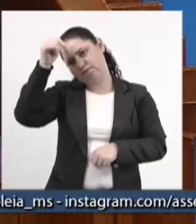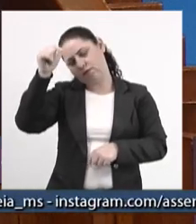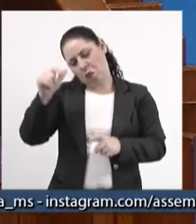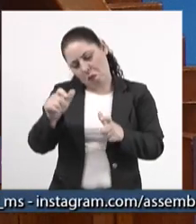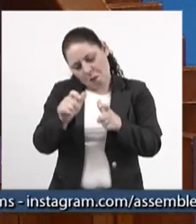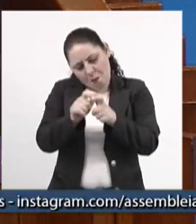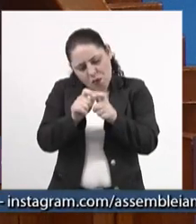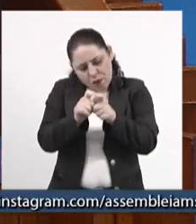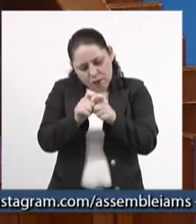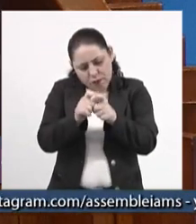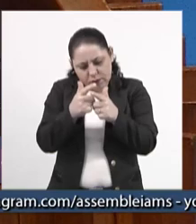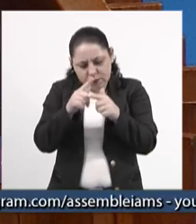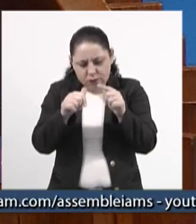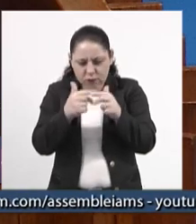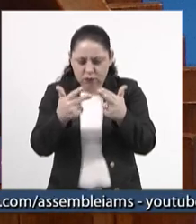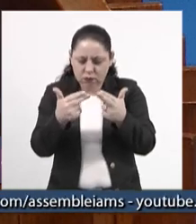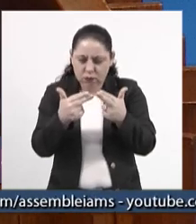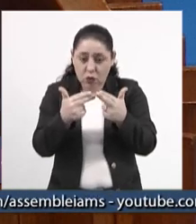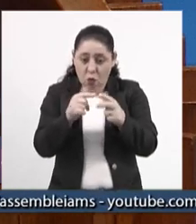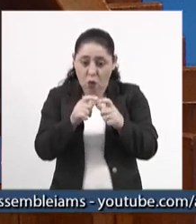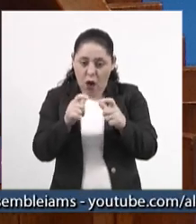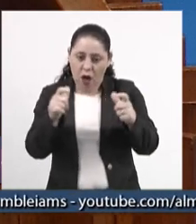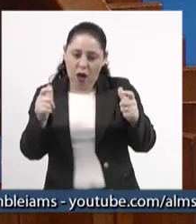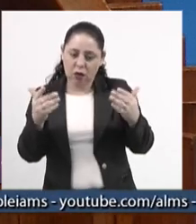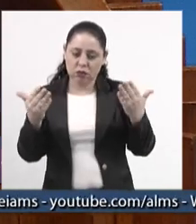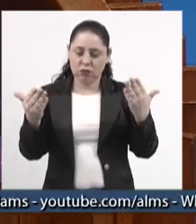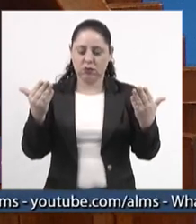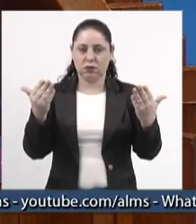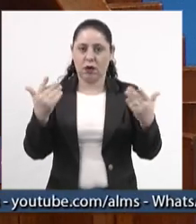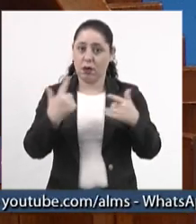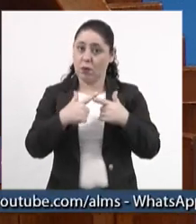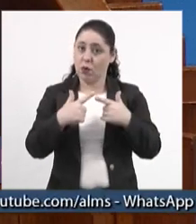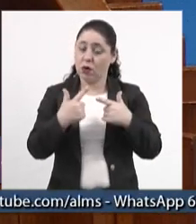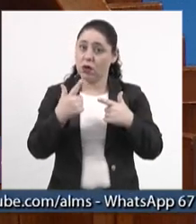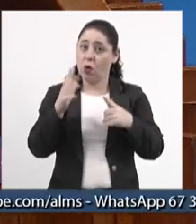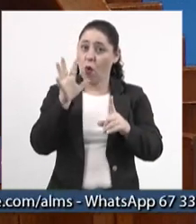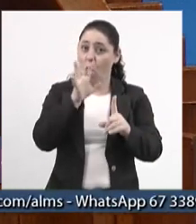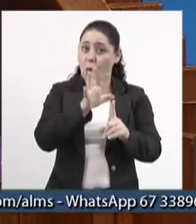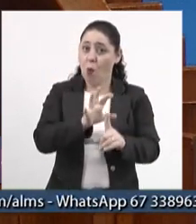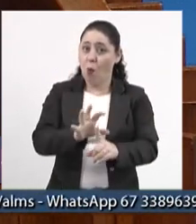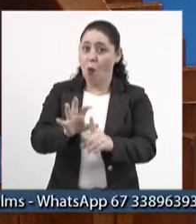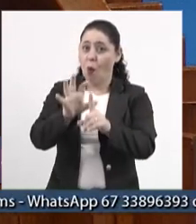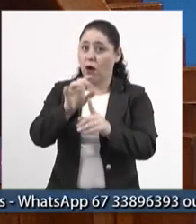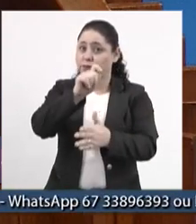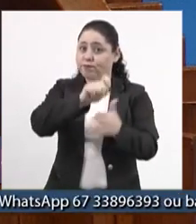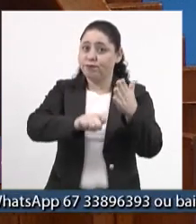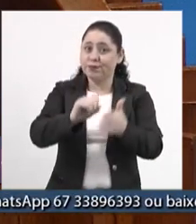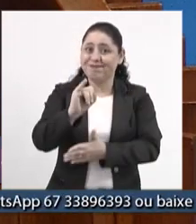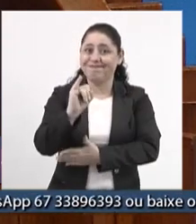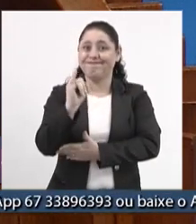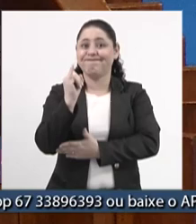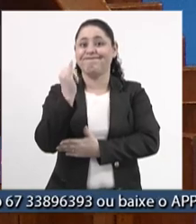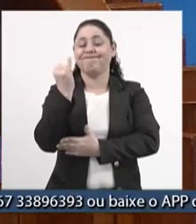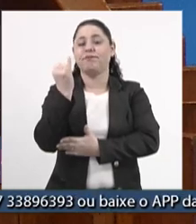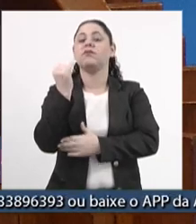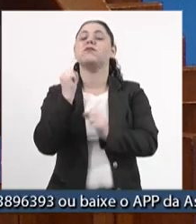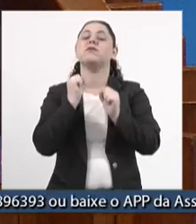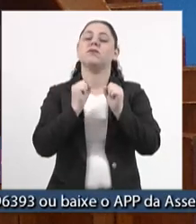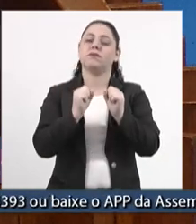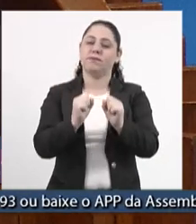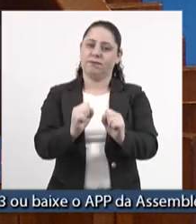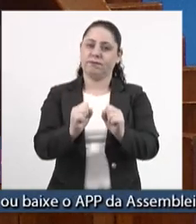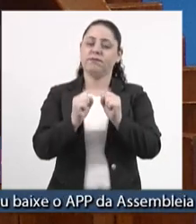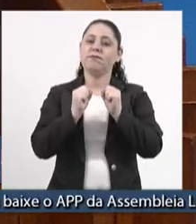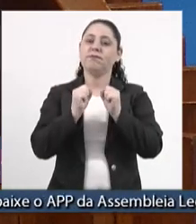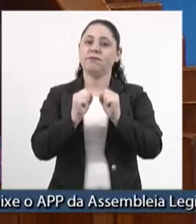porque o que está sendo colocado aqui, o impacto dessa reforma tributária, pode